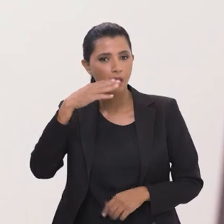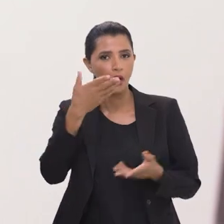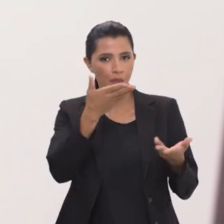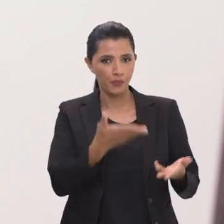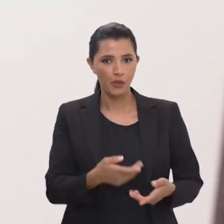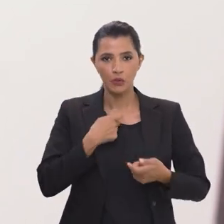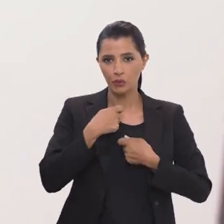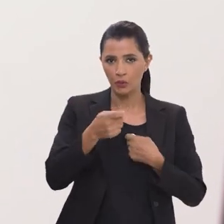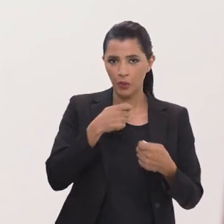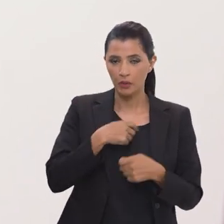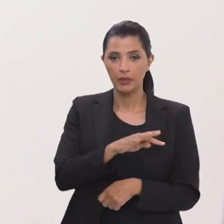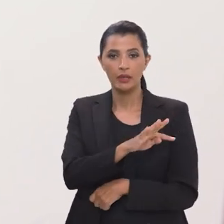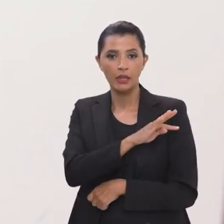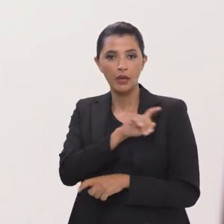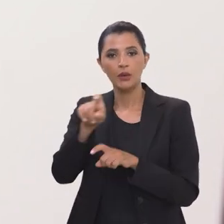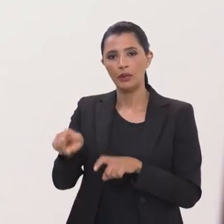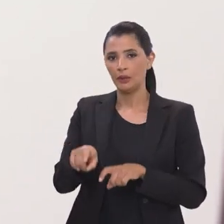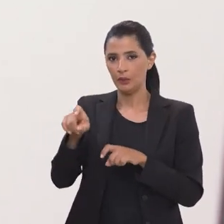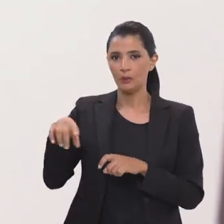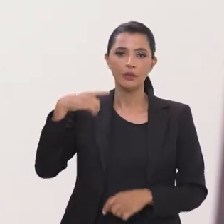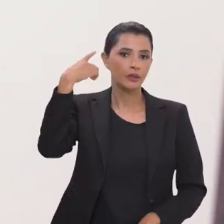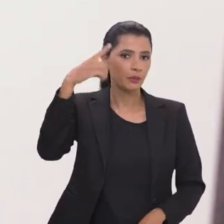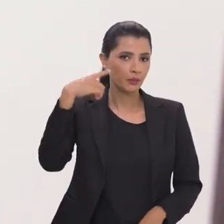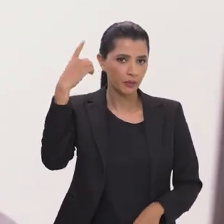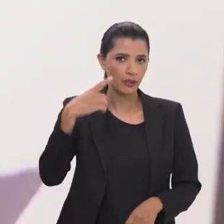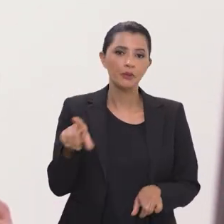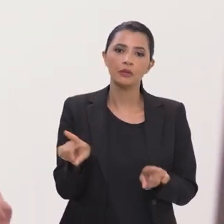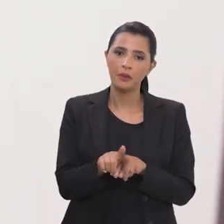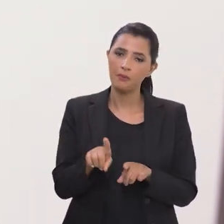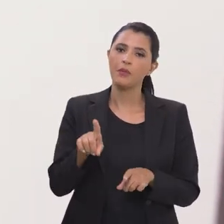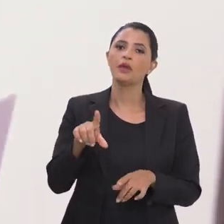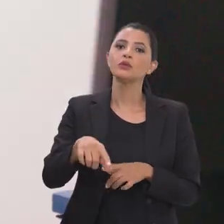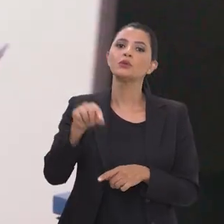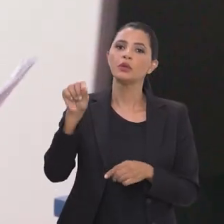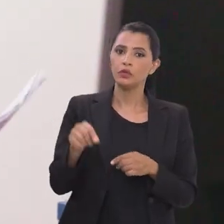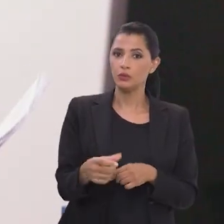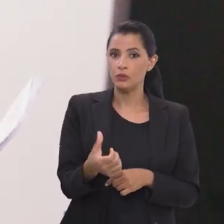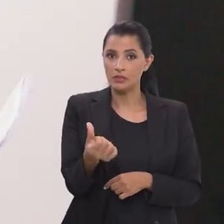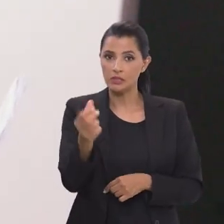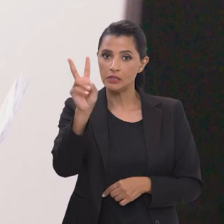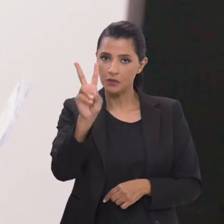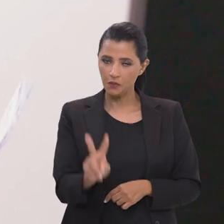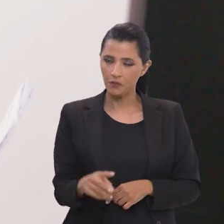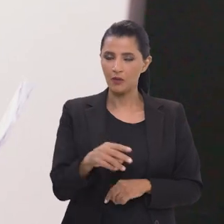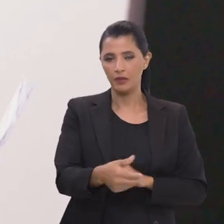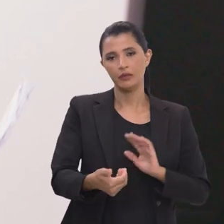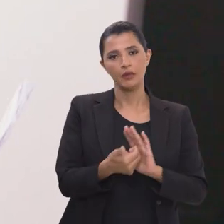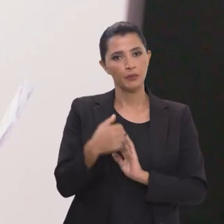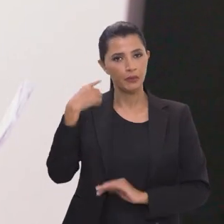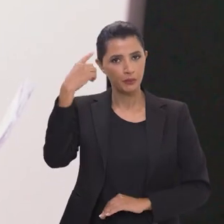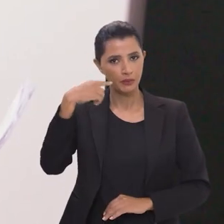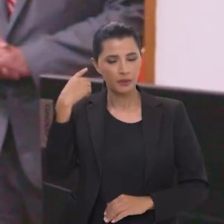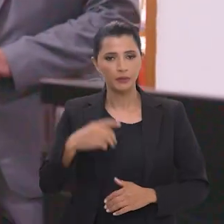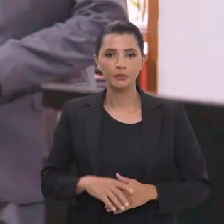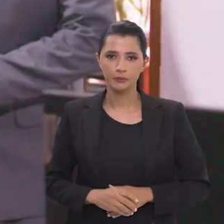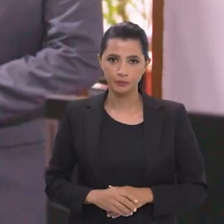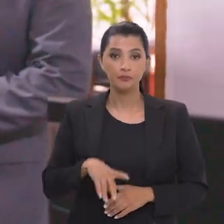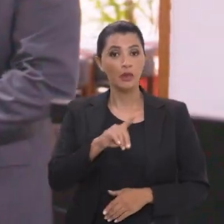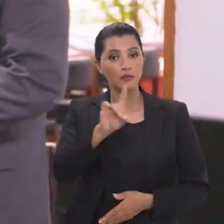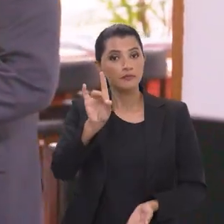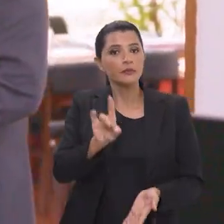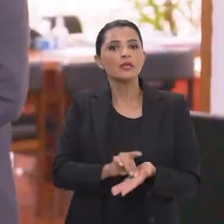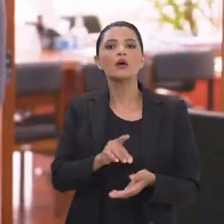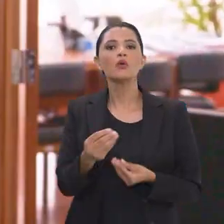Pimenta é jornalista, técnico agrícola e deputado federal eleito para o sexto mandato consecutivo na Câmara dos Deputados.